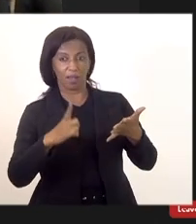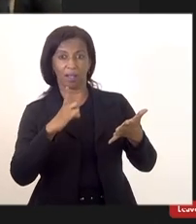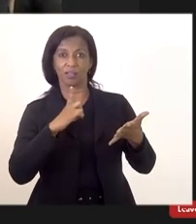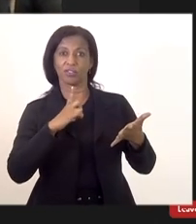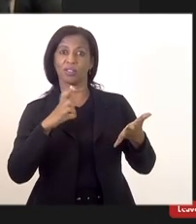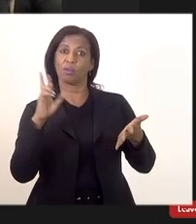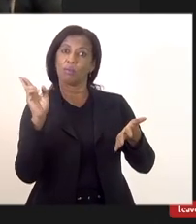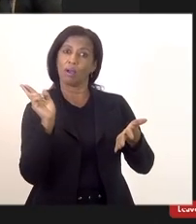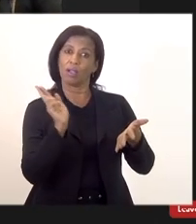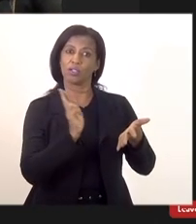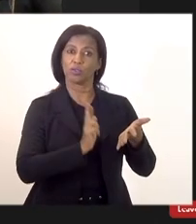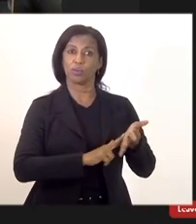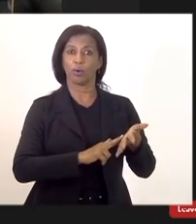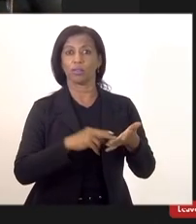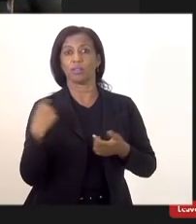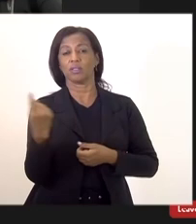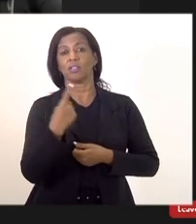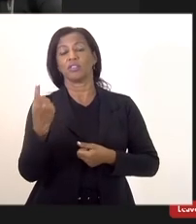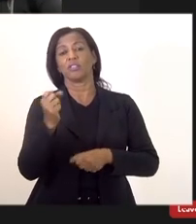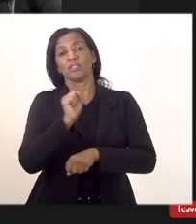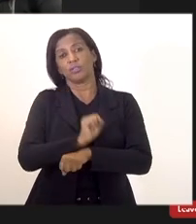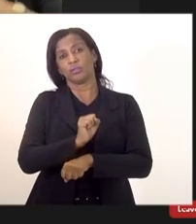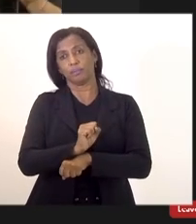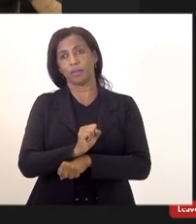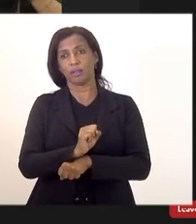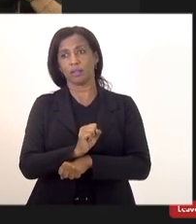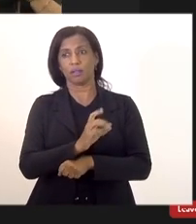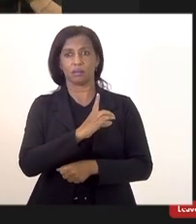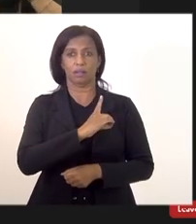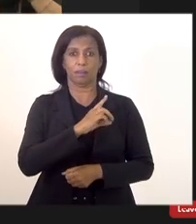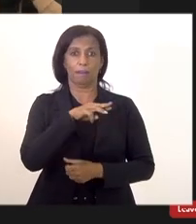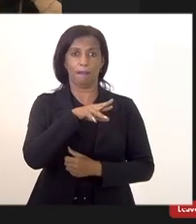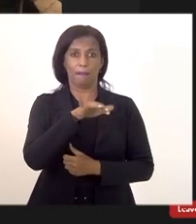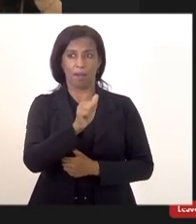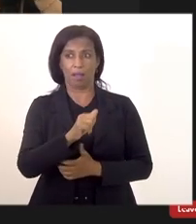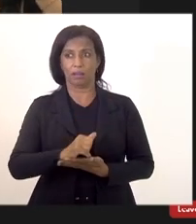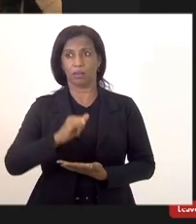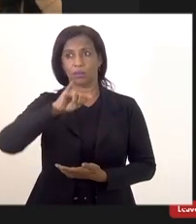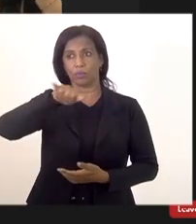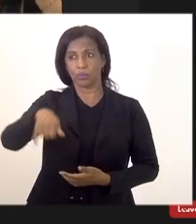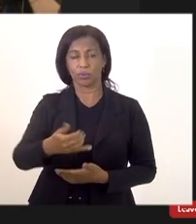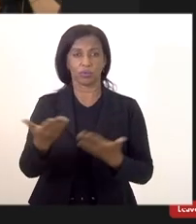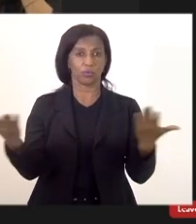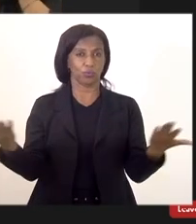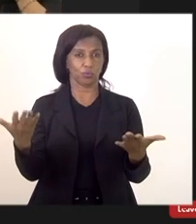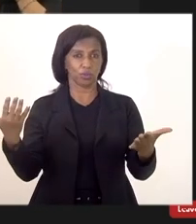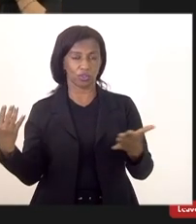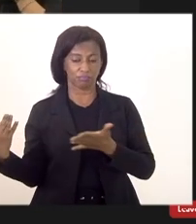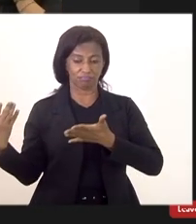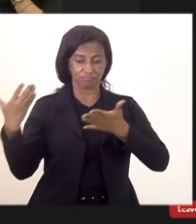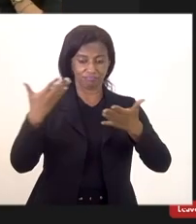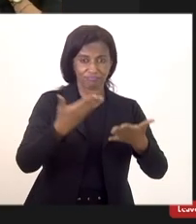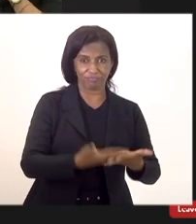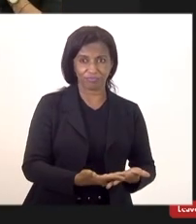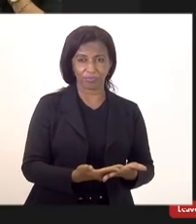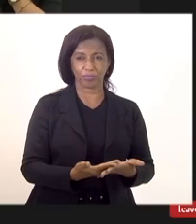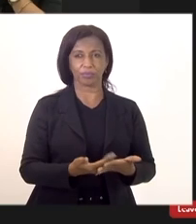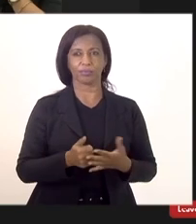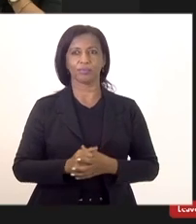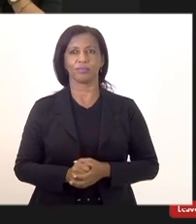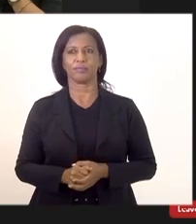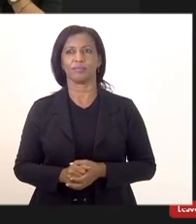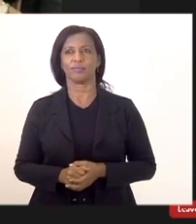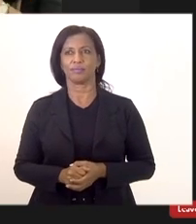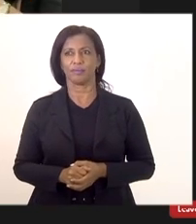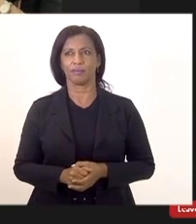muitas vezes uma resposta que a está aguardando deputado na Mata Rocha então é uma oportunidade boa que a gente conseguiu chegar nela sim sim